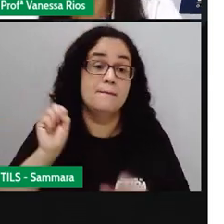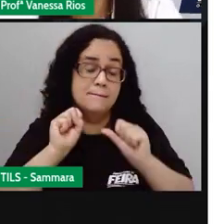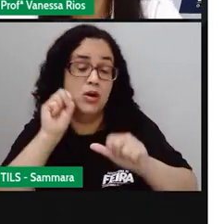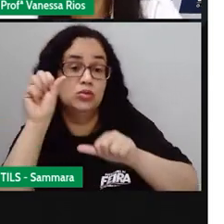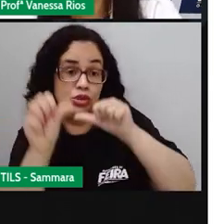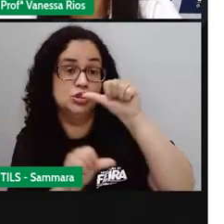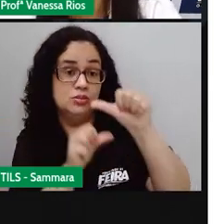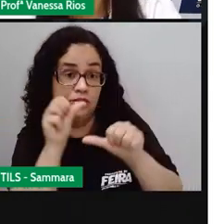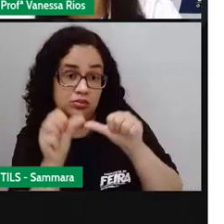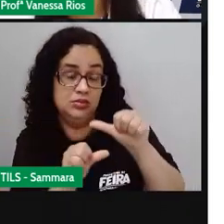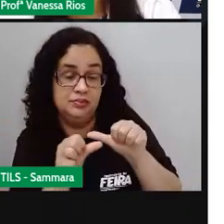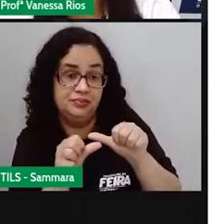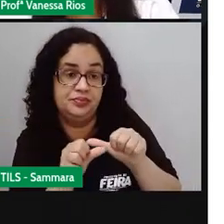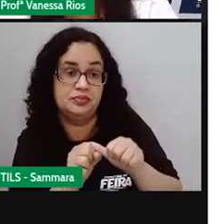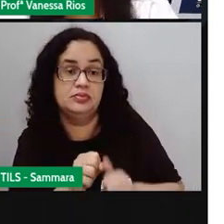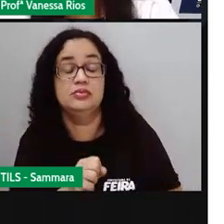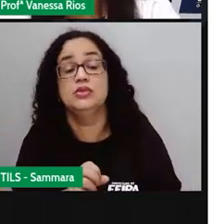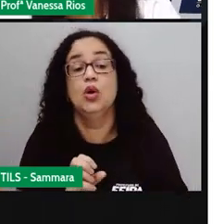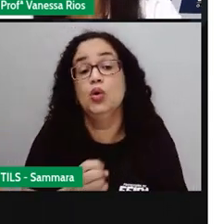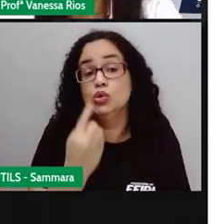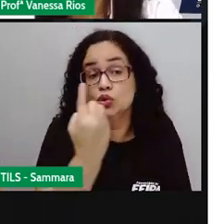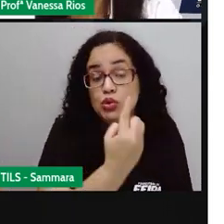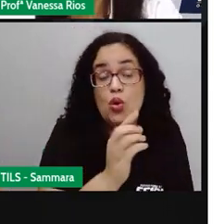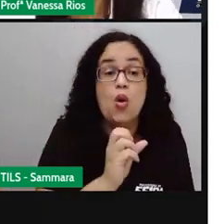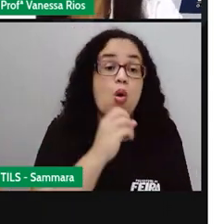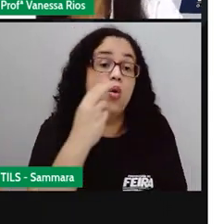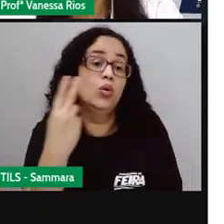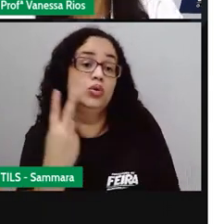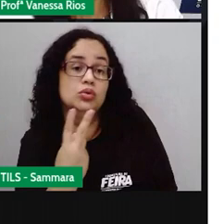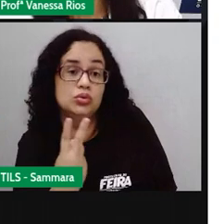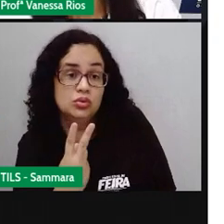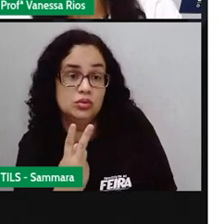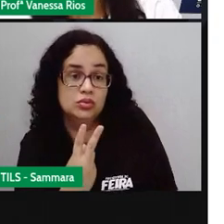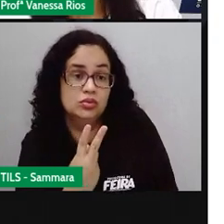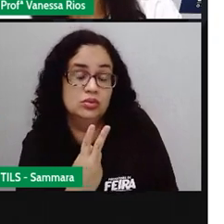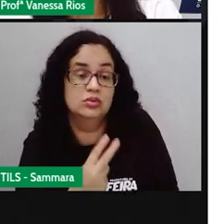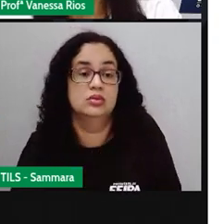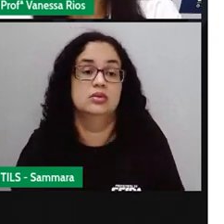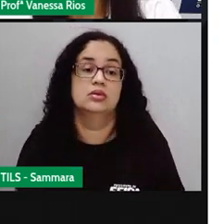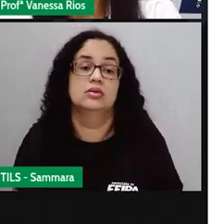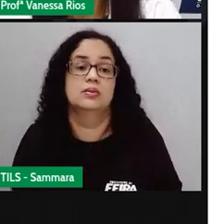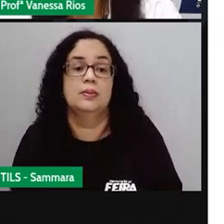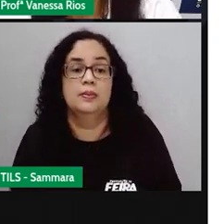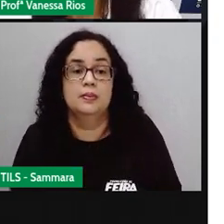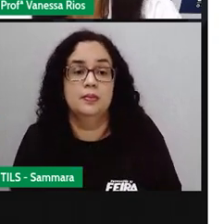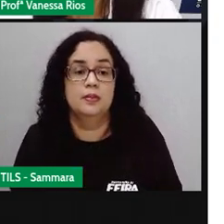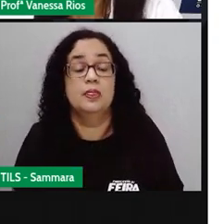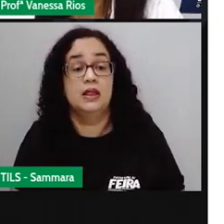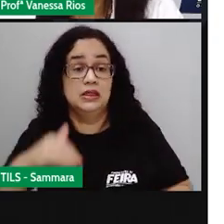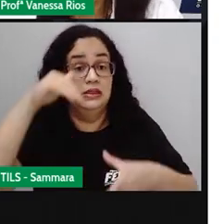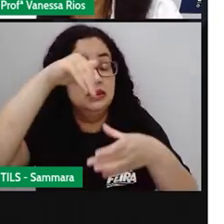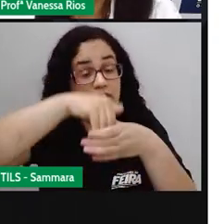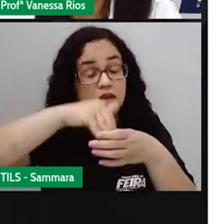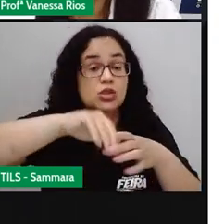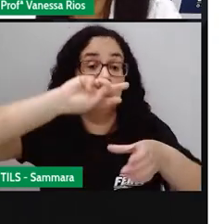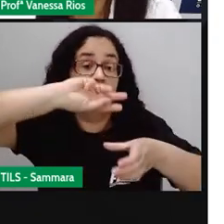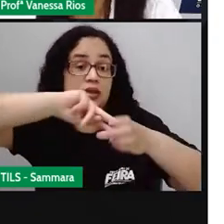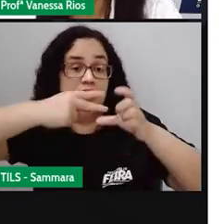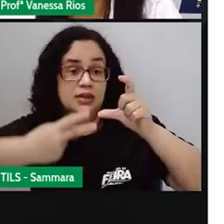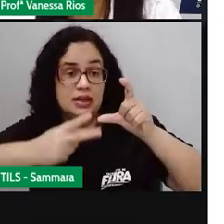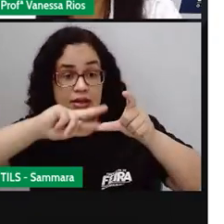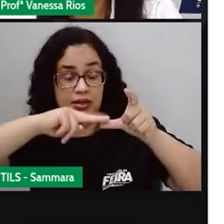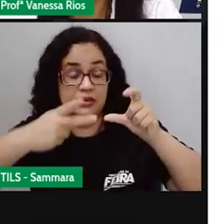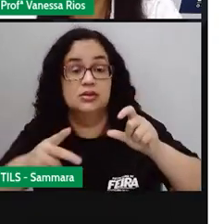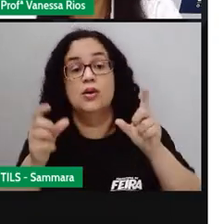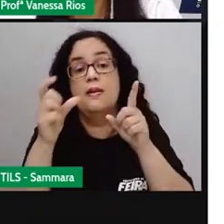variar aí em singular e em plural. E outras variações, né? Que aparecem aí dentro da classificação